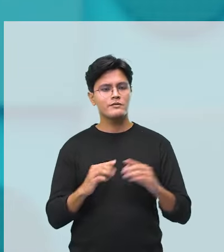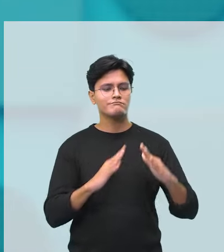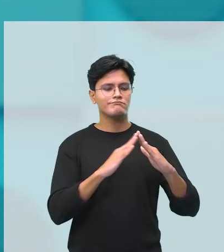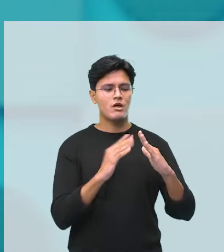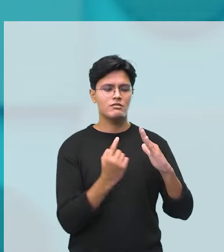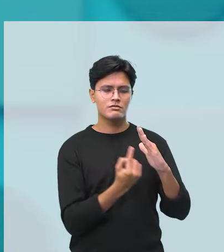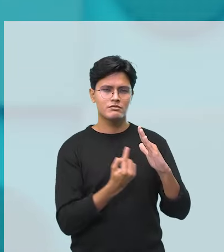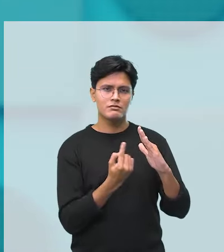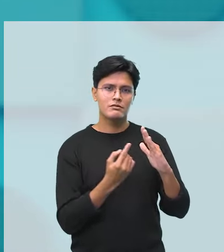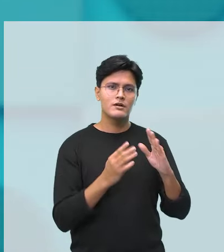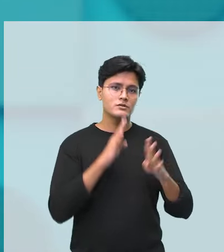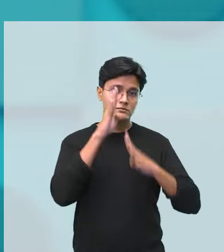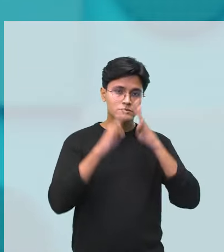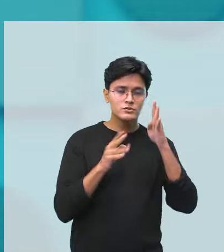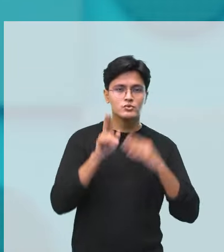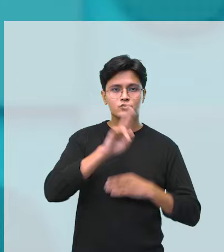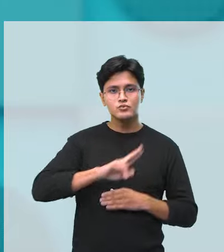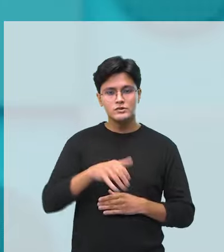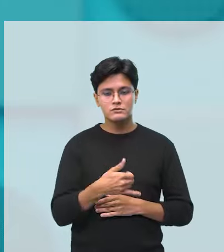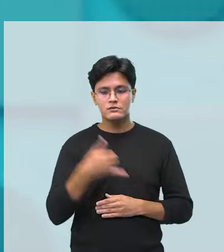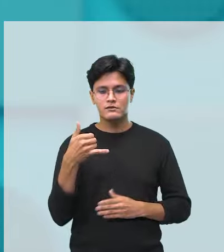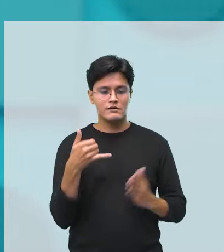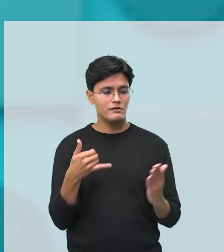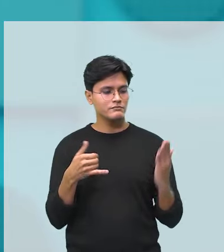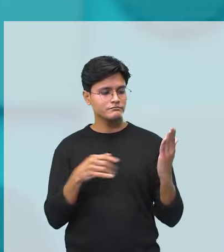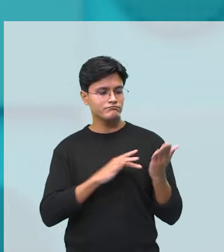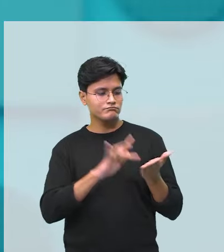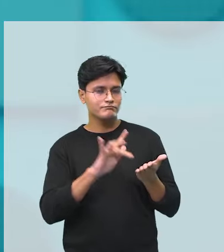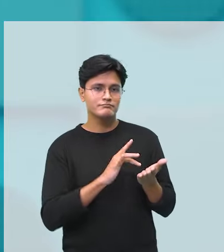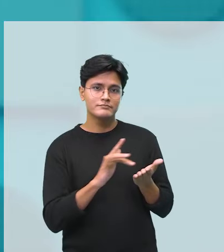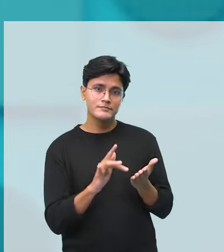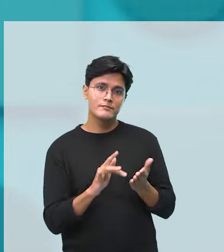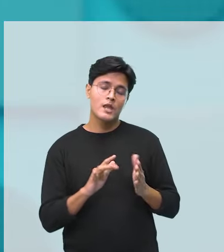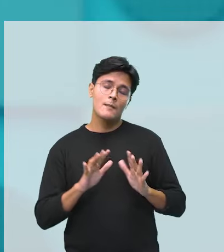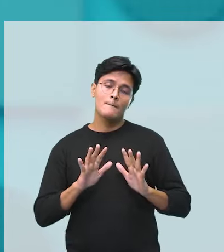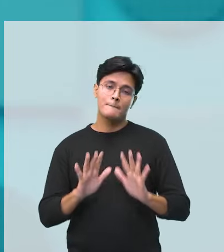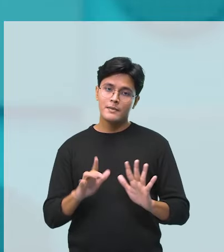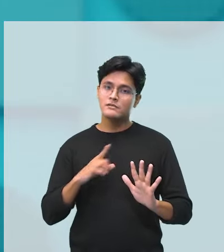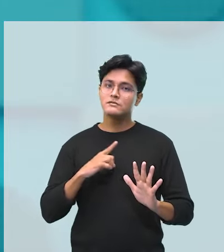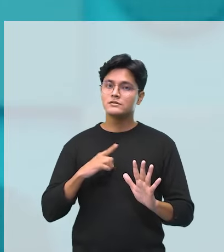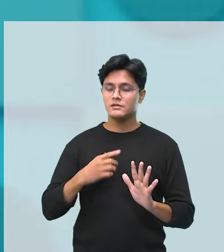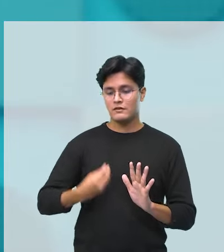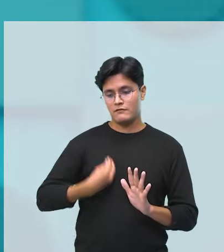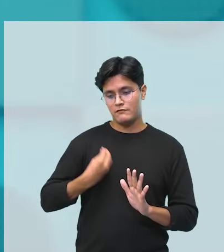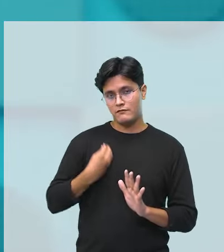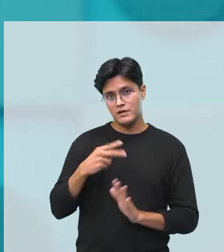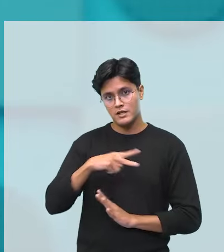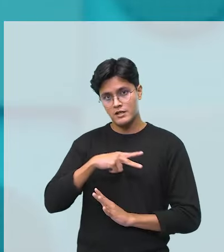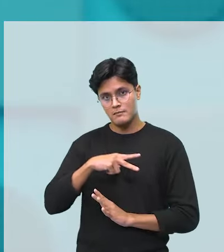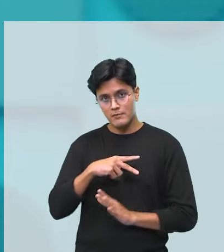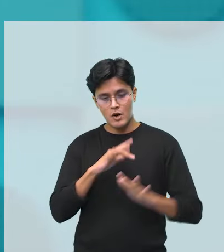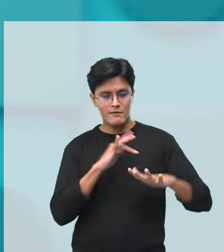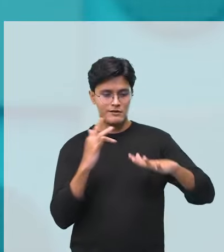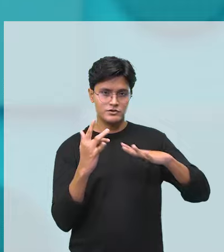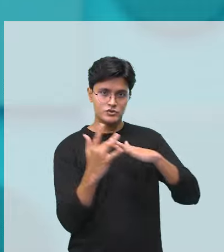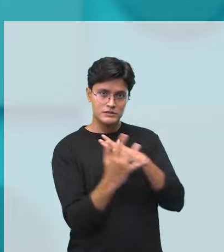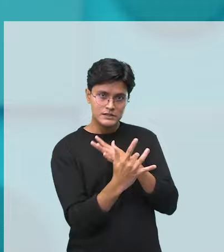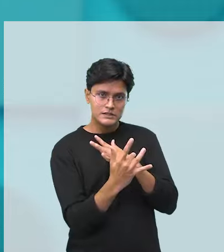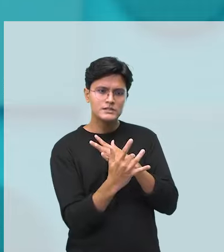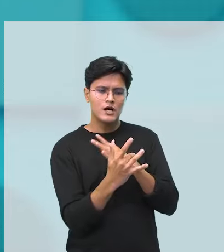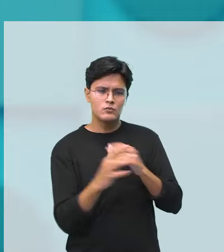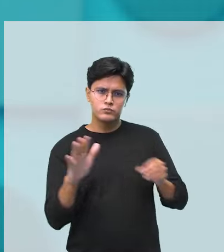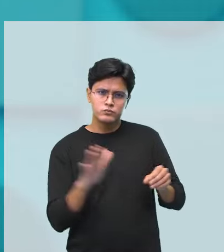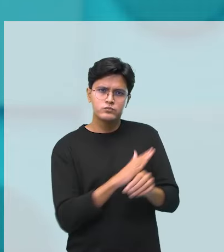está usando muitas redes sociais, muitas telas, né? Ah, mas eu tenho uma vida, eu tenho uma rede social lotada. Gente, rede